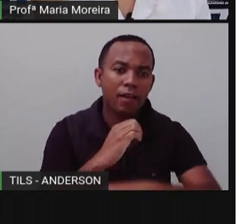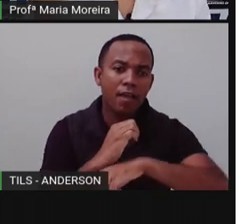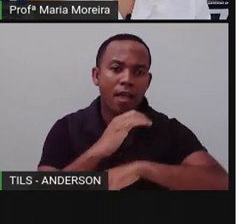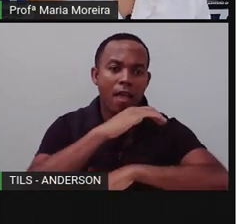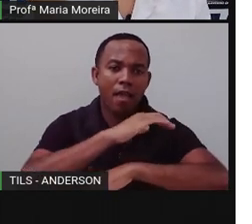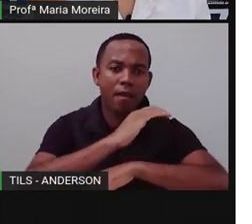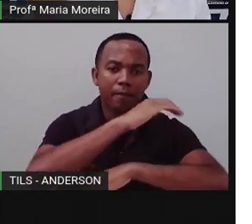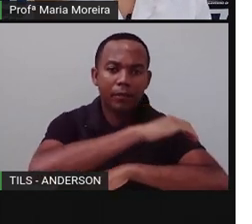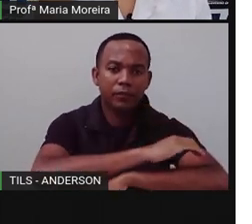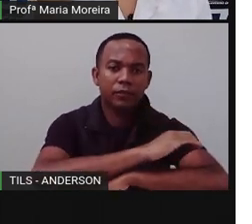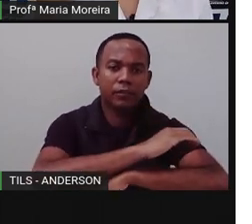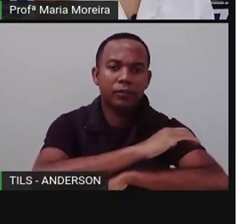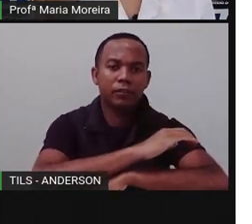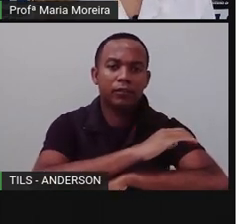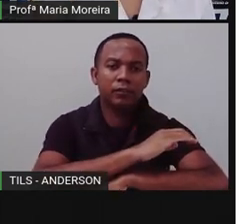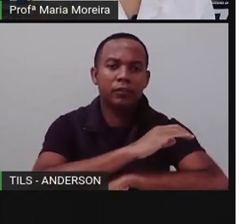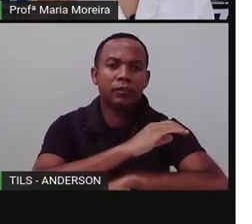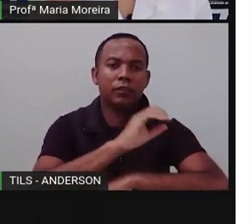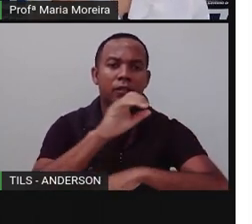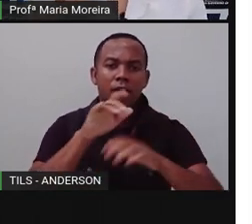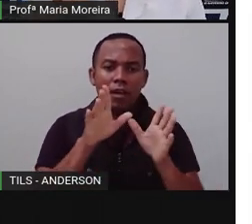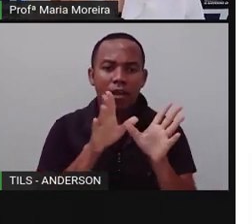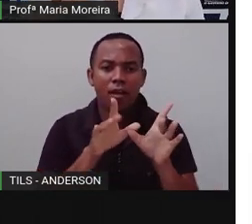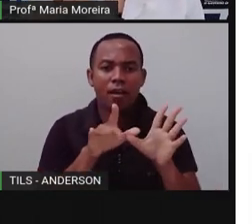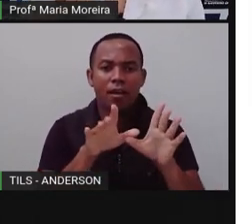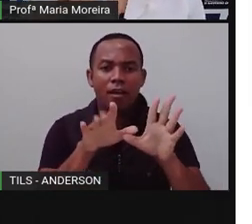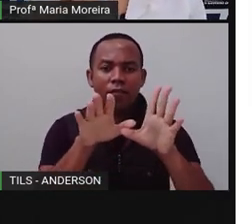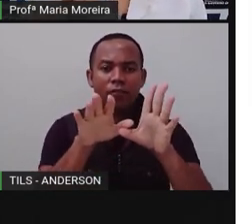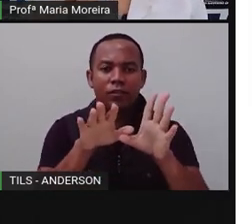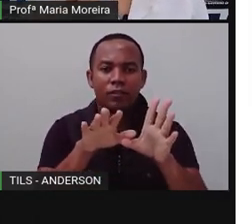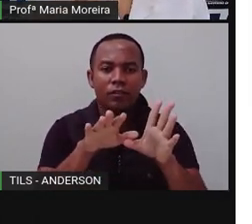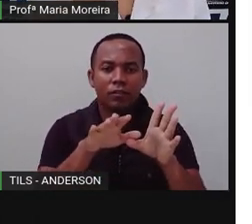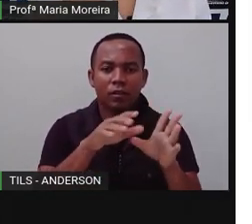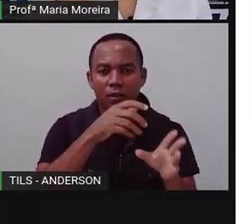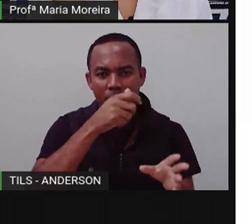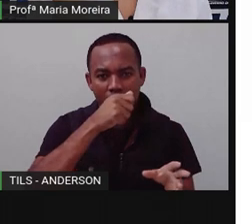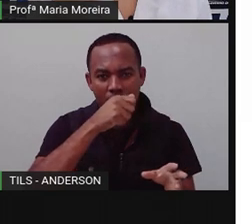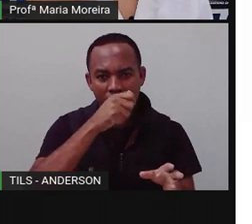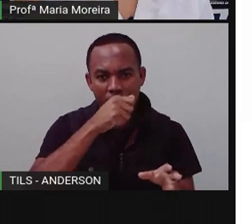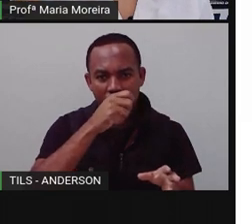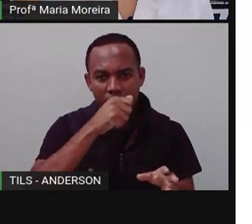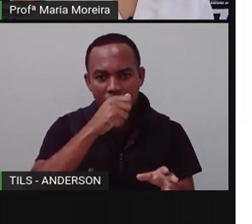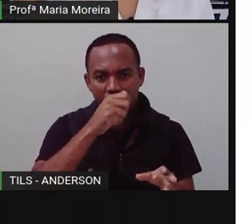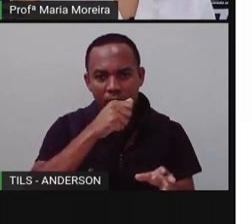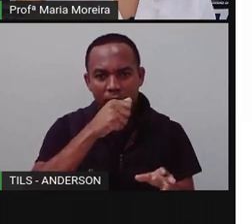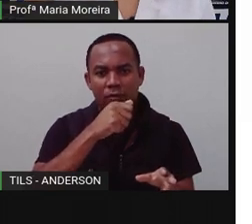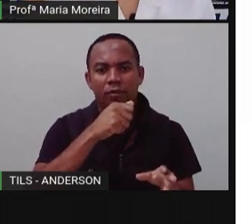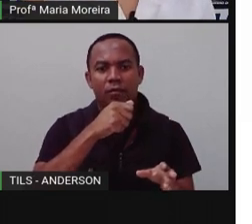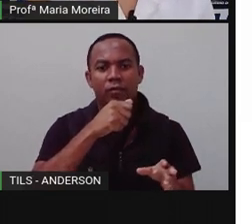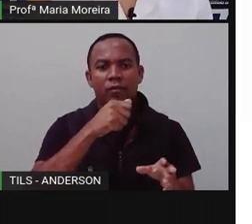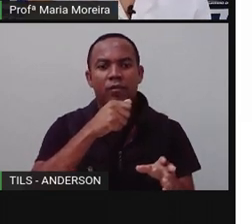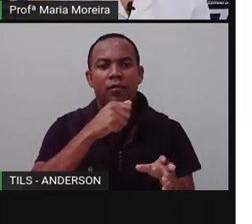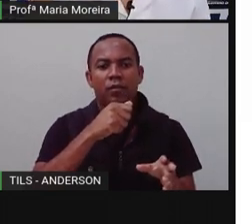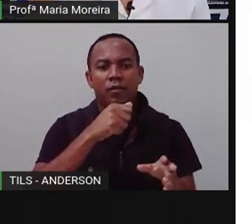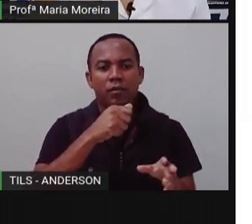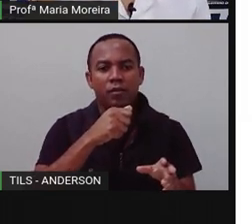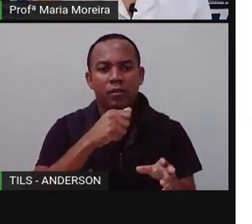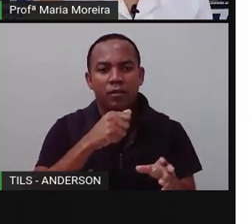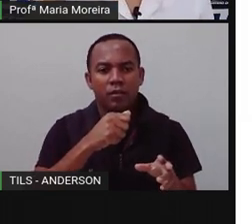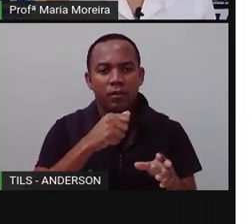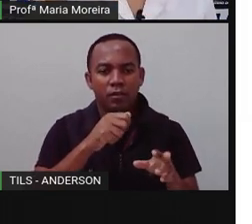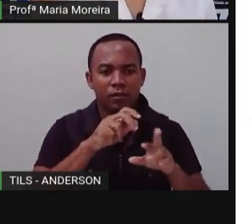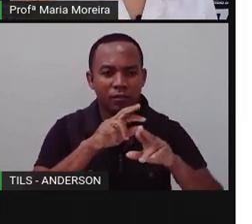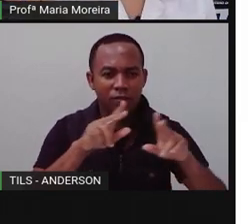répteis, anfíbios, aves e mamíferos. Já falou, a Pro falou aqui várias vezes, lembra quando a falou do dragão de